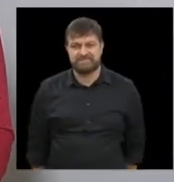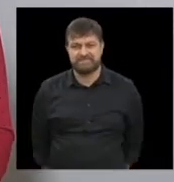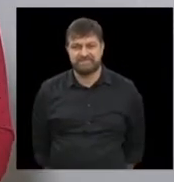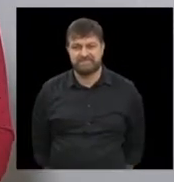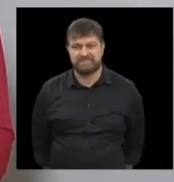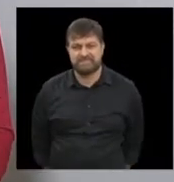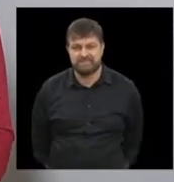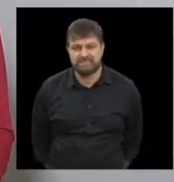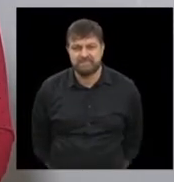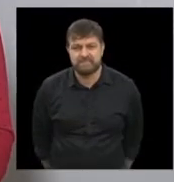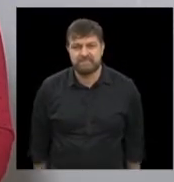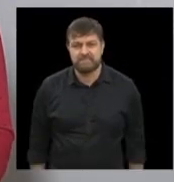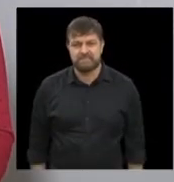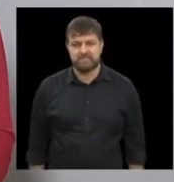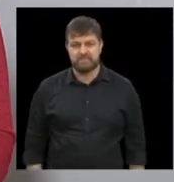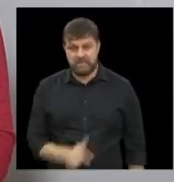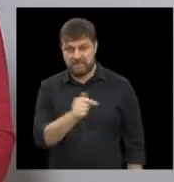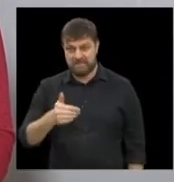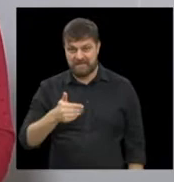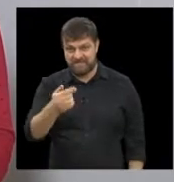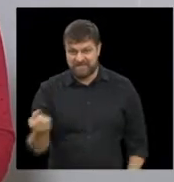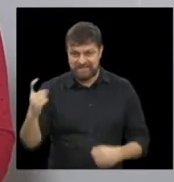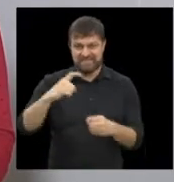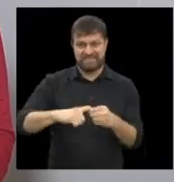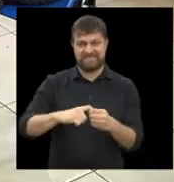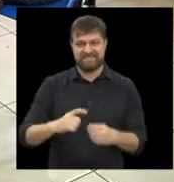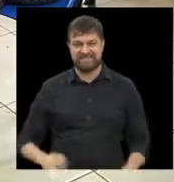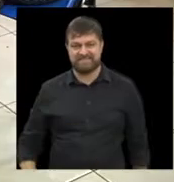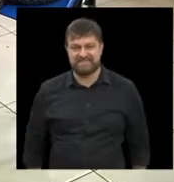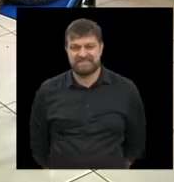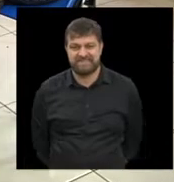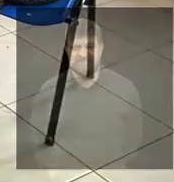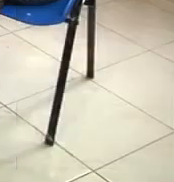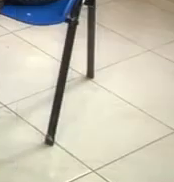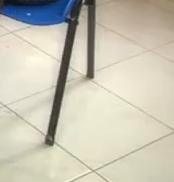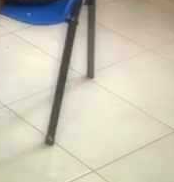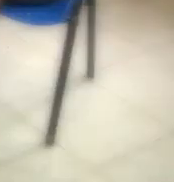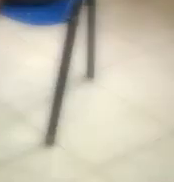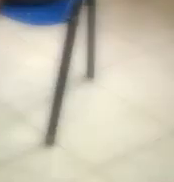tvcâmara.campinas. A semana que vem a gente volta. Obrigada.